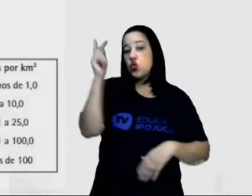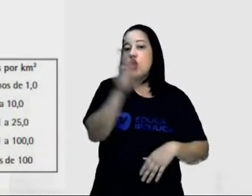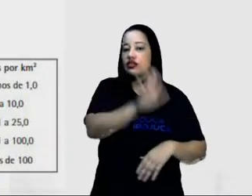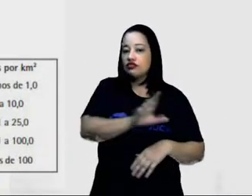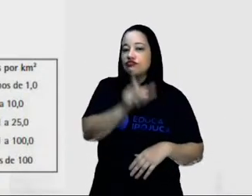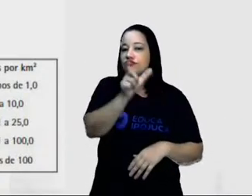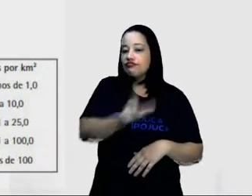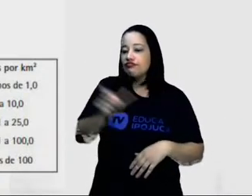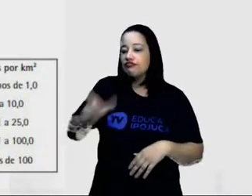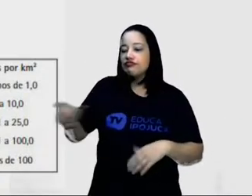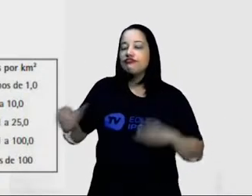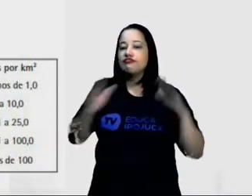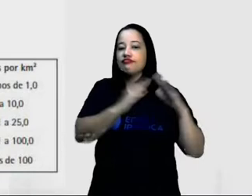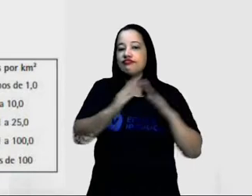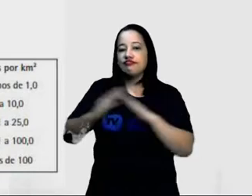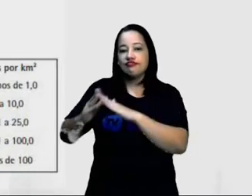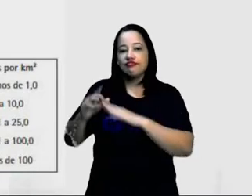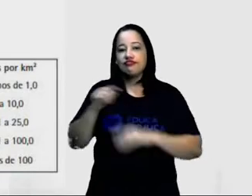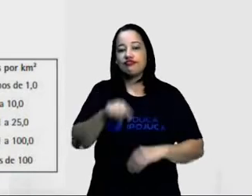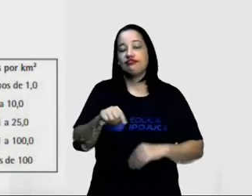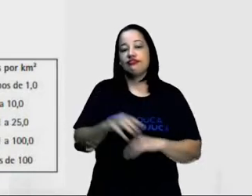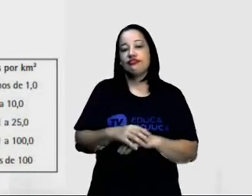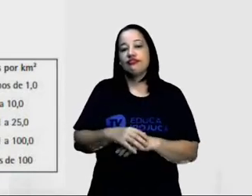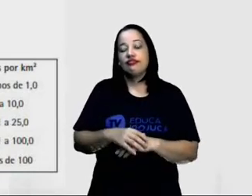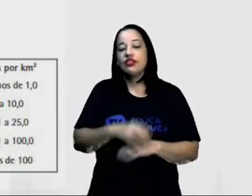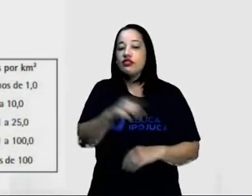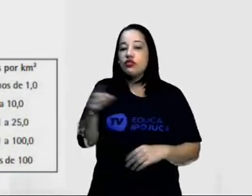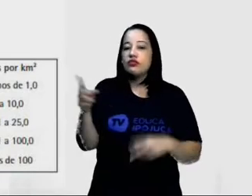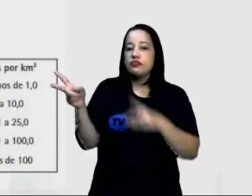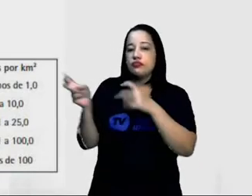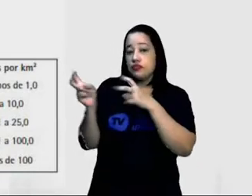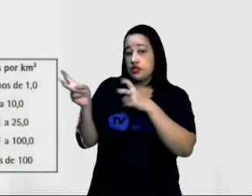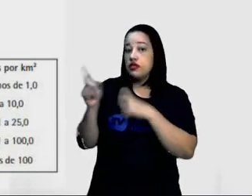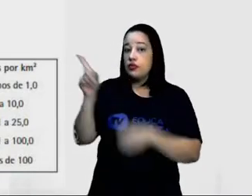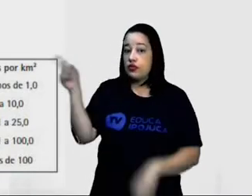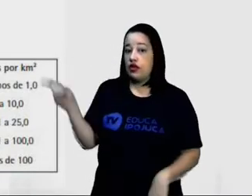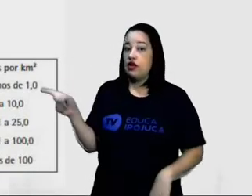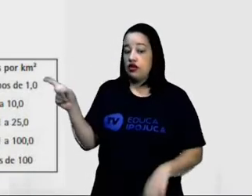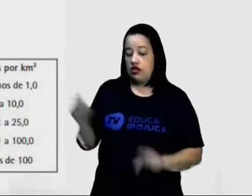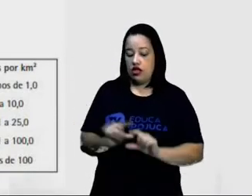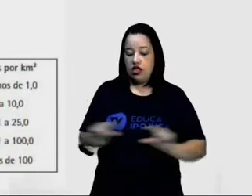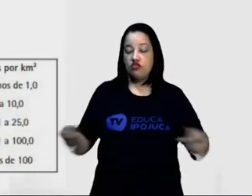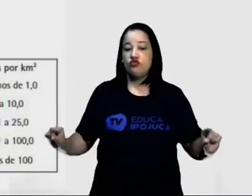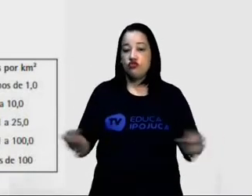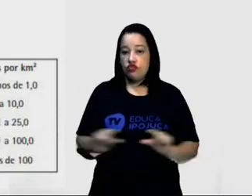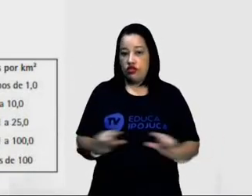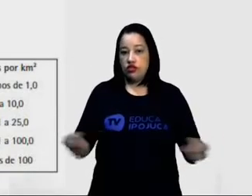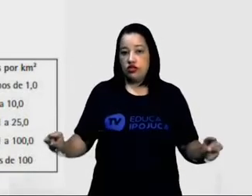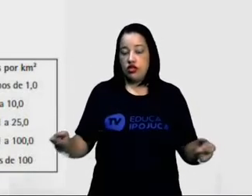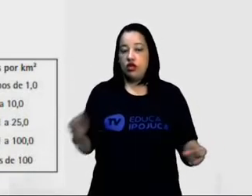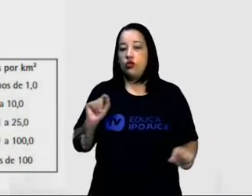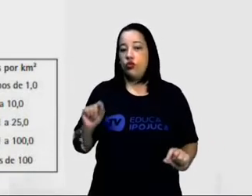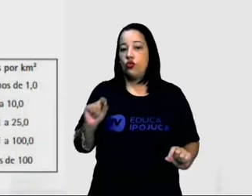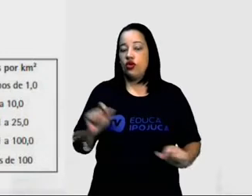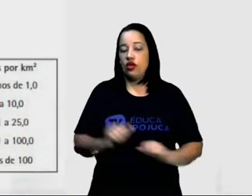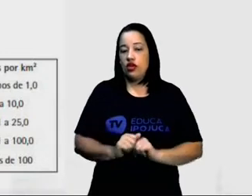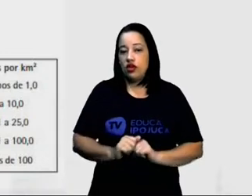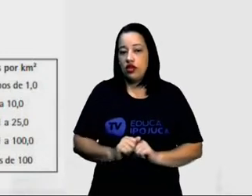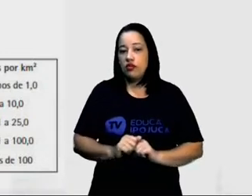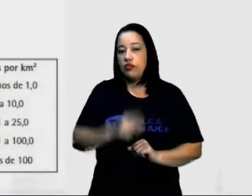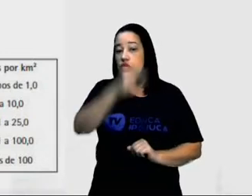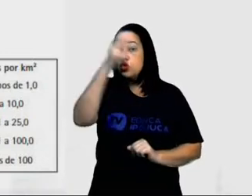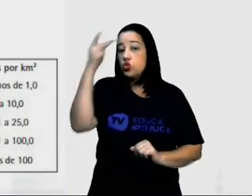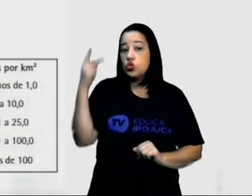que habitam nessas regiões. E se você observar a nossa legenda, a gente vê que a maior